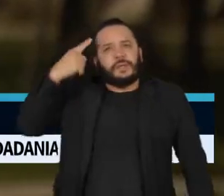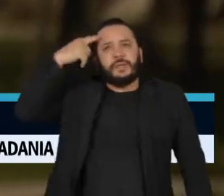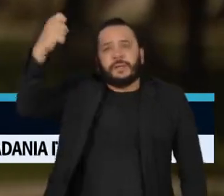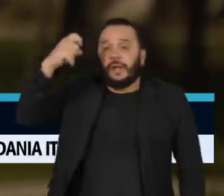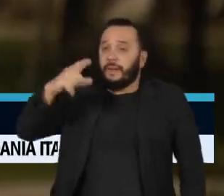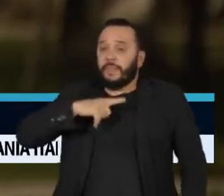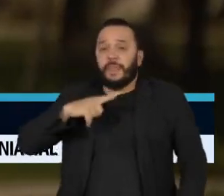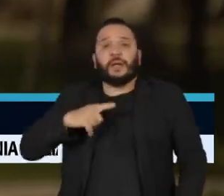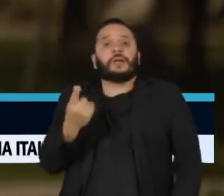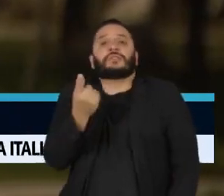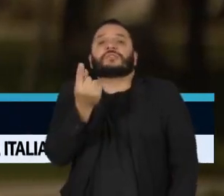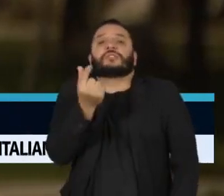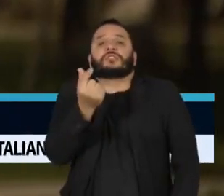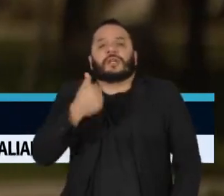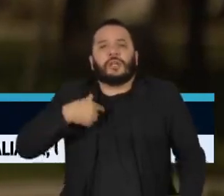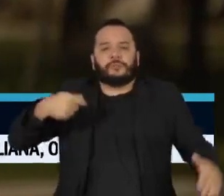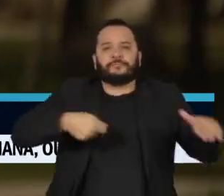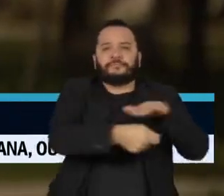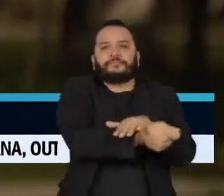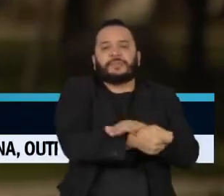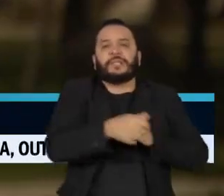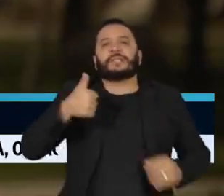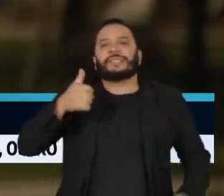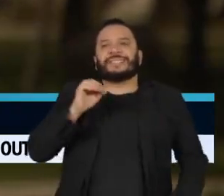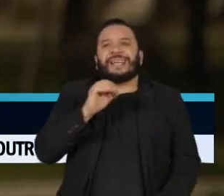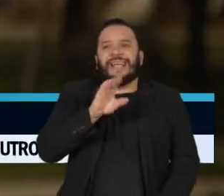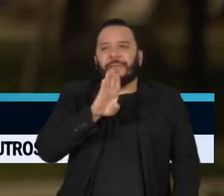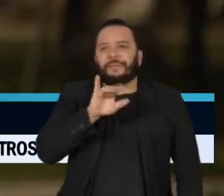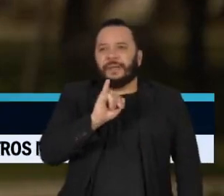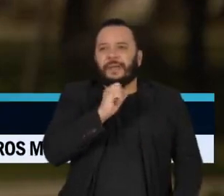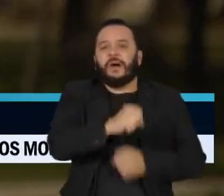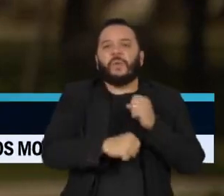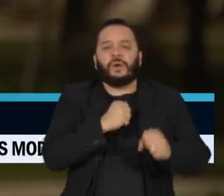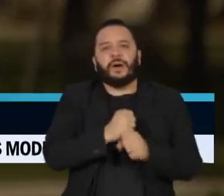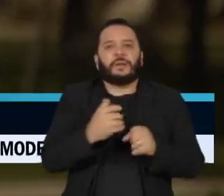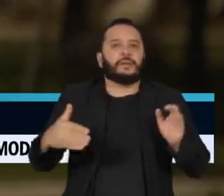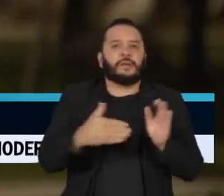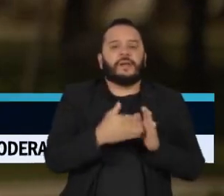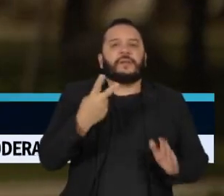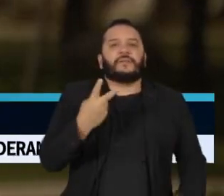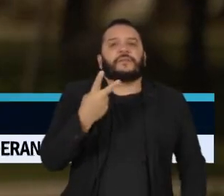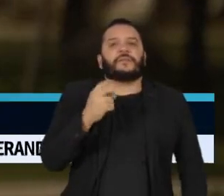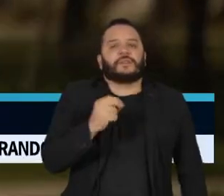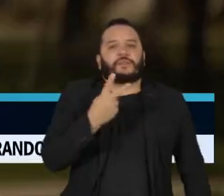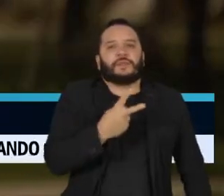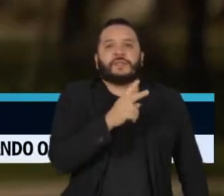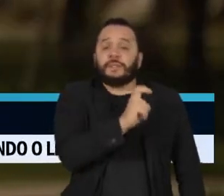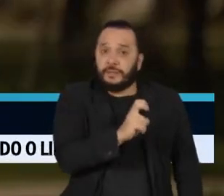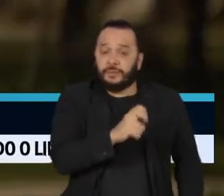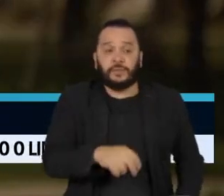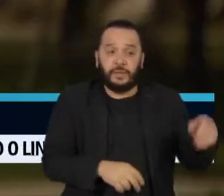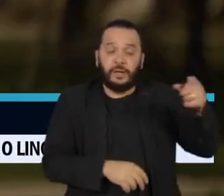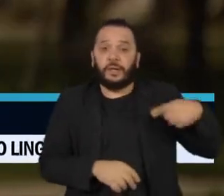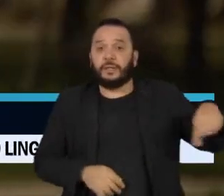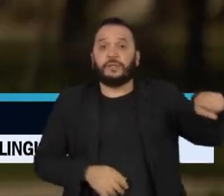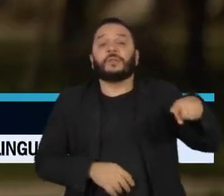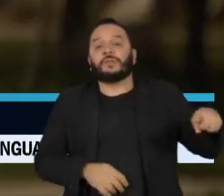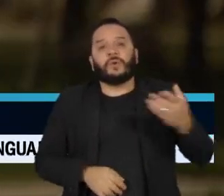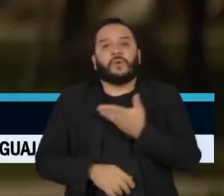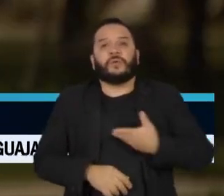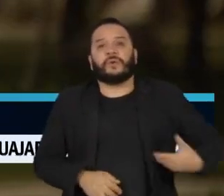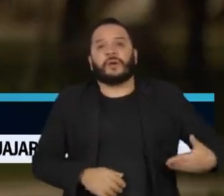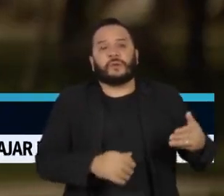ter uma transferência de 100 bilhões de dólares ao ano até 2025, para que governos de nações